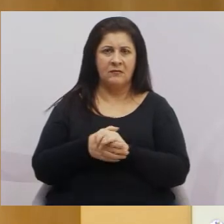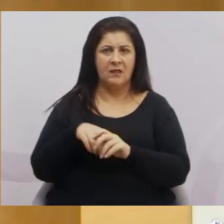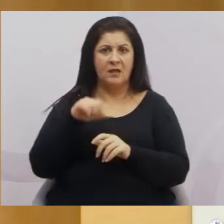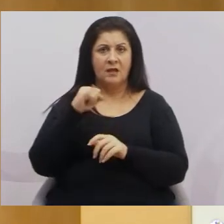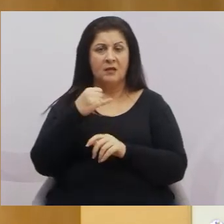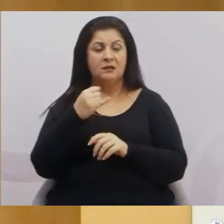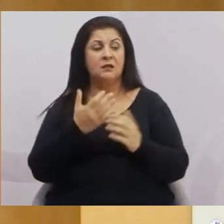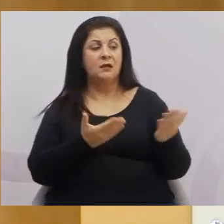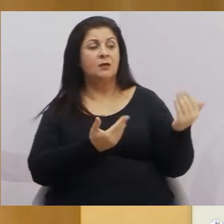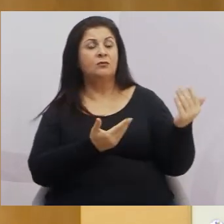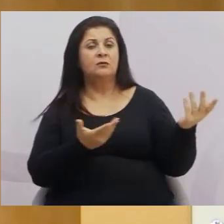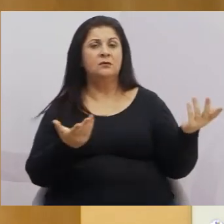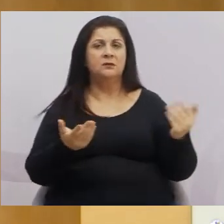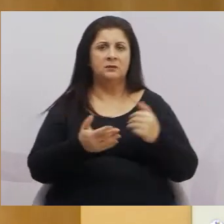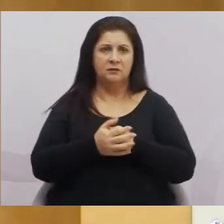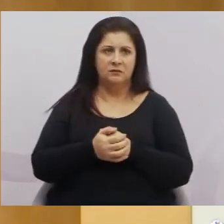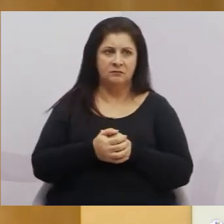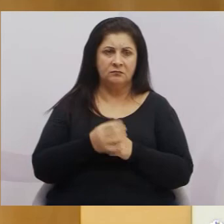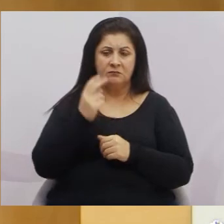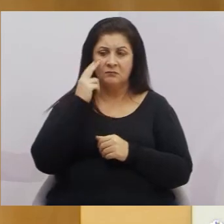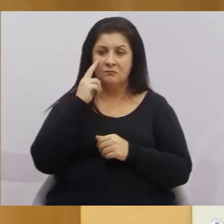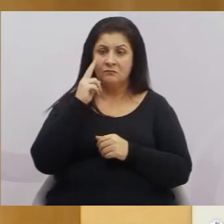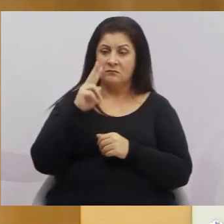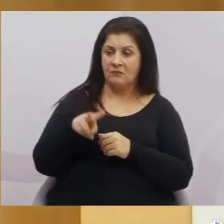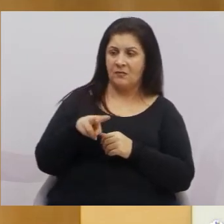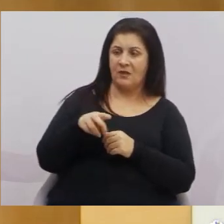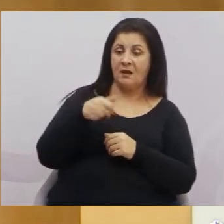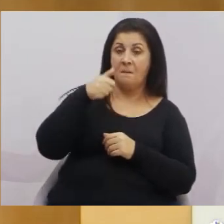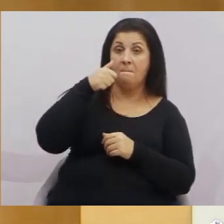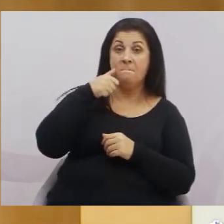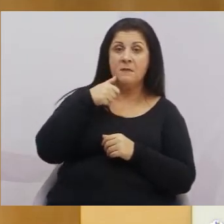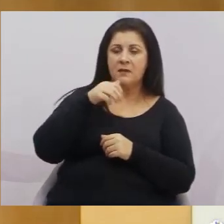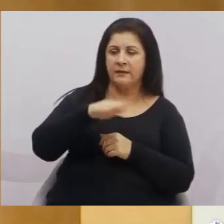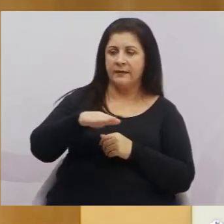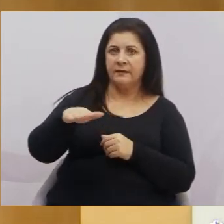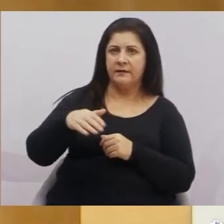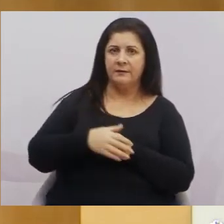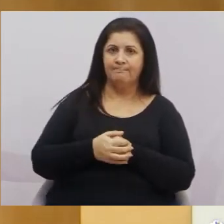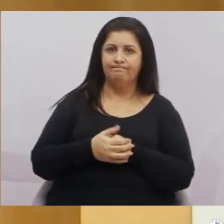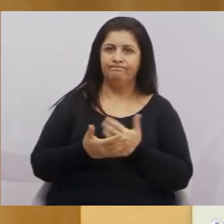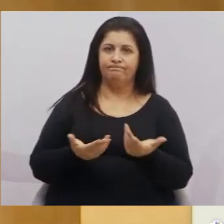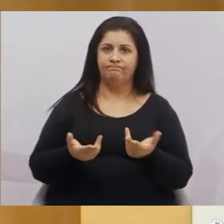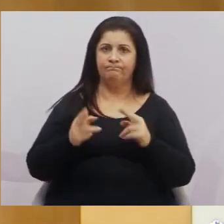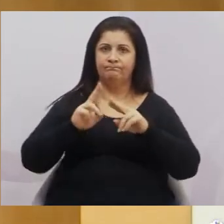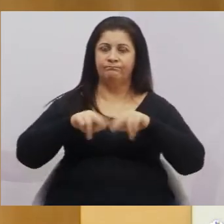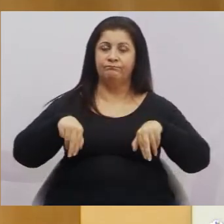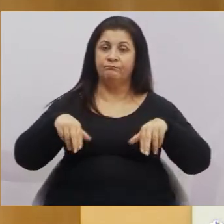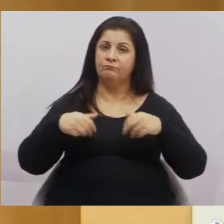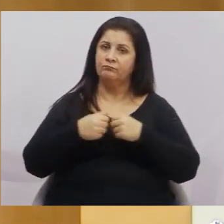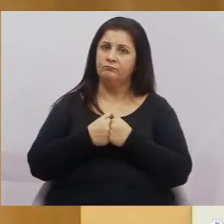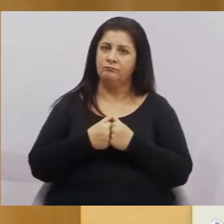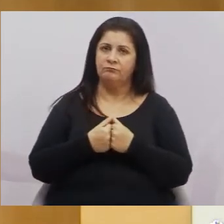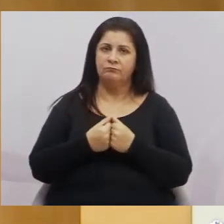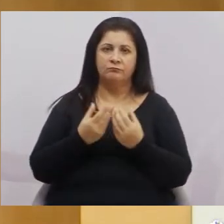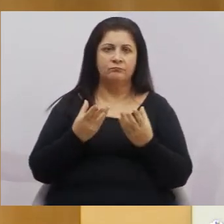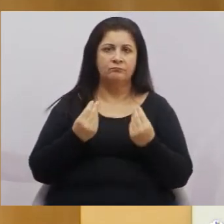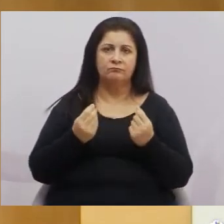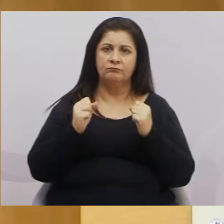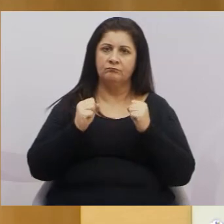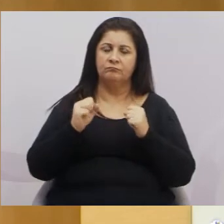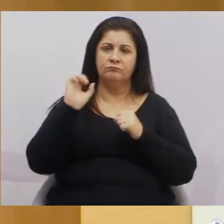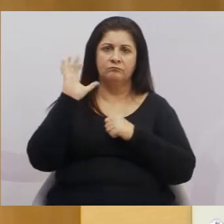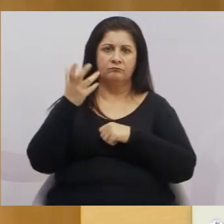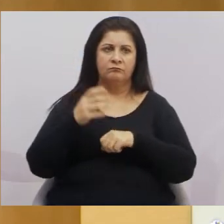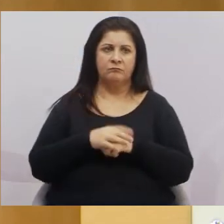um marmanjo pega uma menina ali no banheiro, quantas atrocidades podem acontecer?